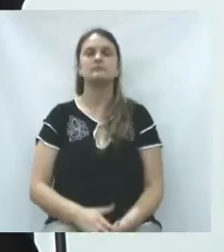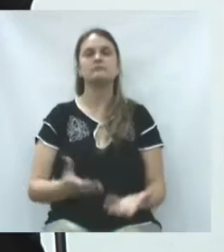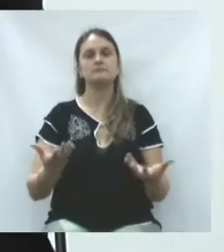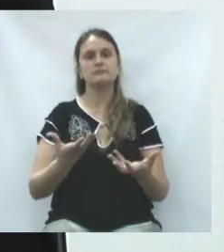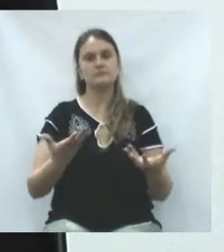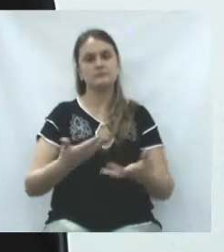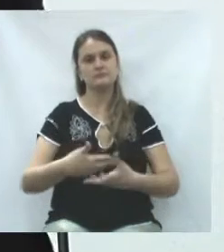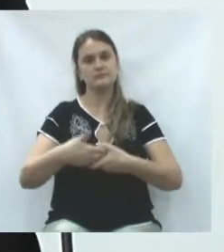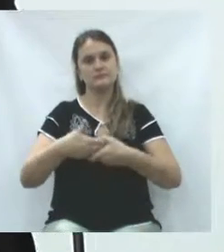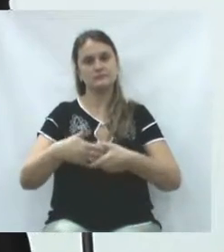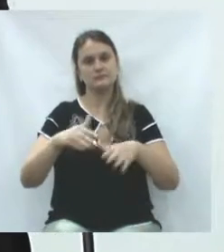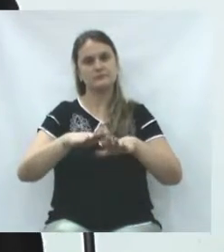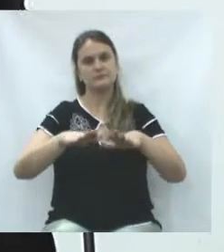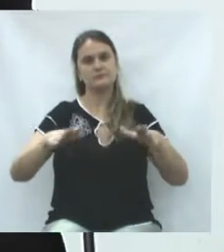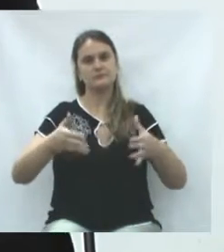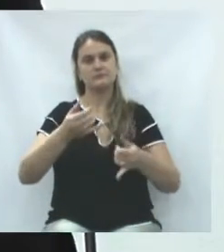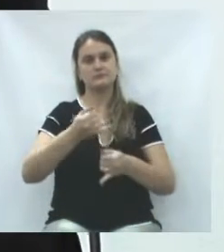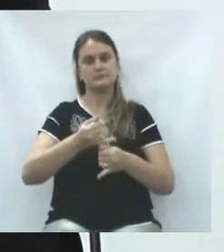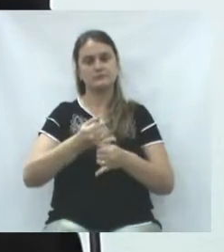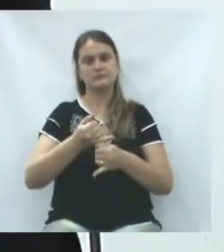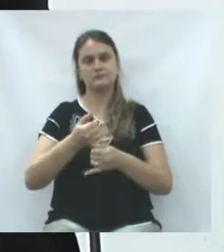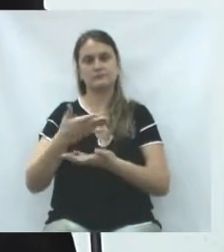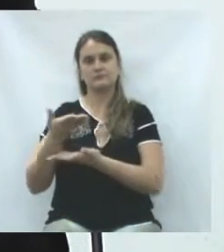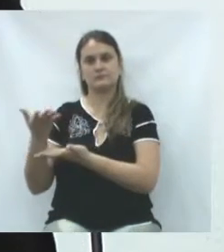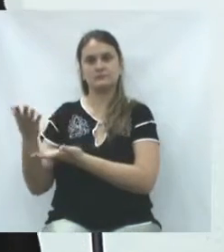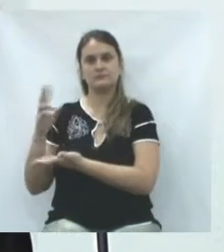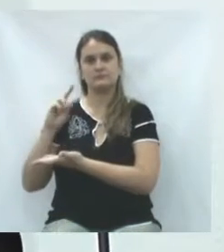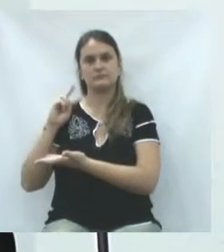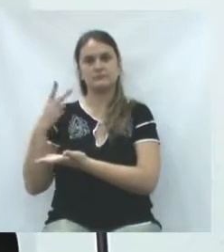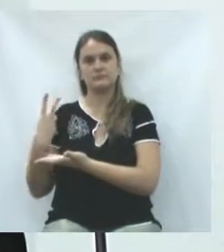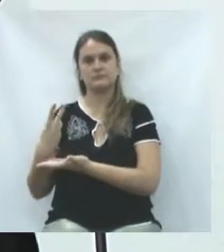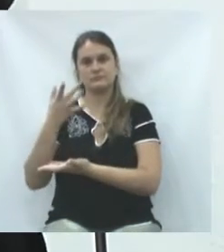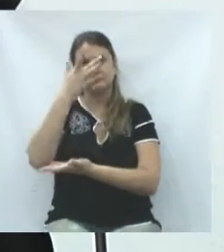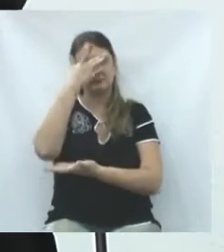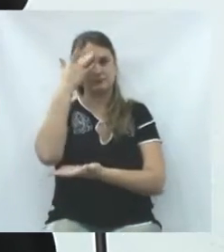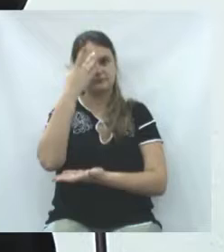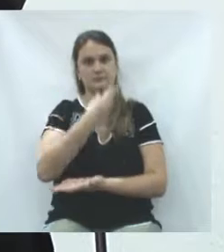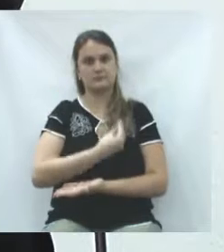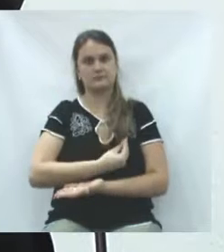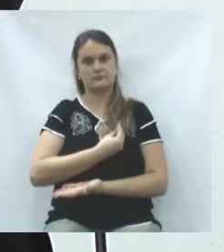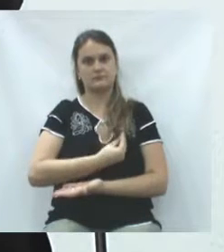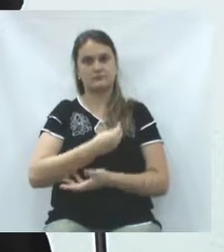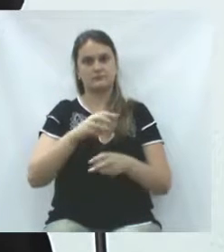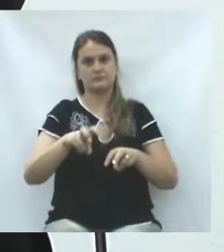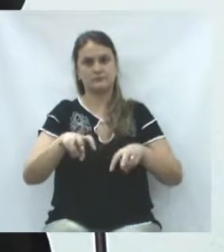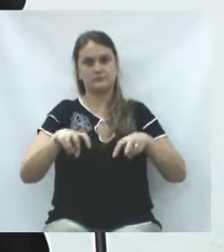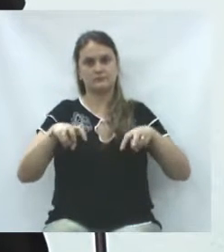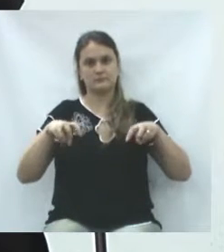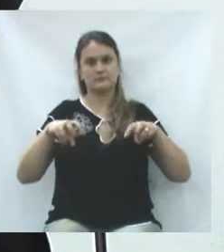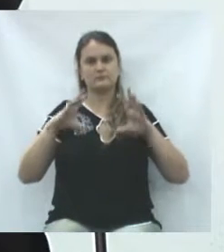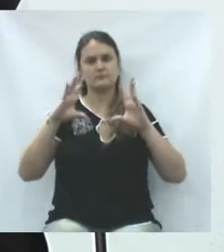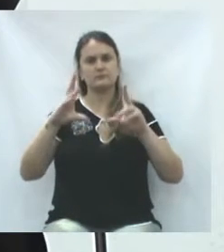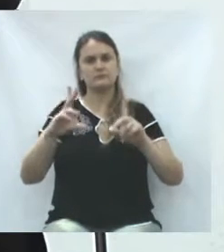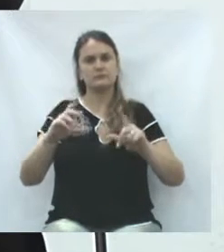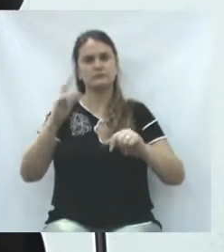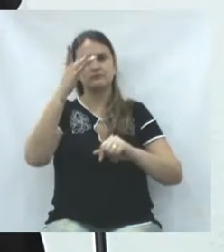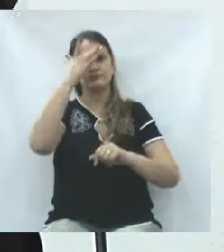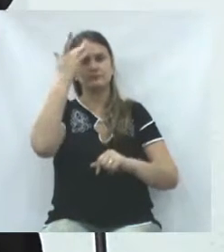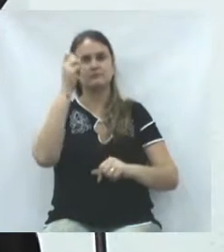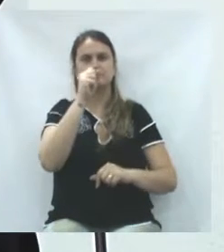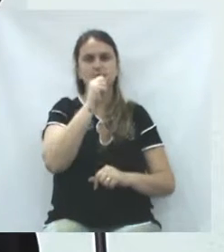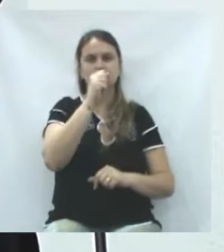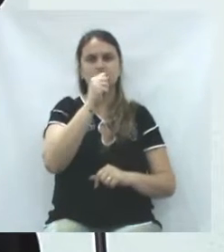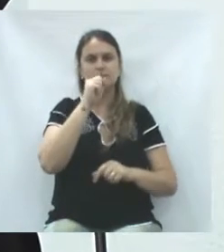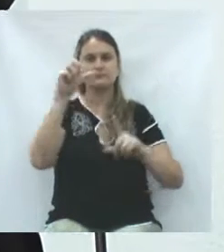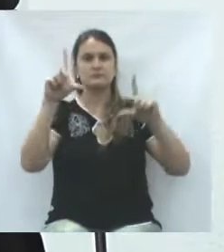Quero cumprimentar a mesa de eleitora, nobres vereadores, munícipes presentes e toda a imprensa